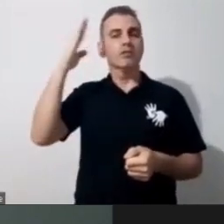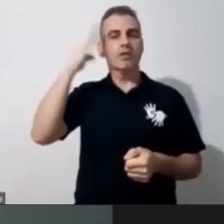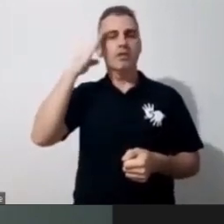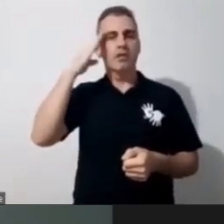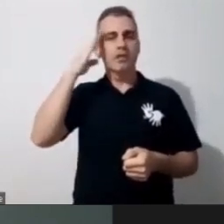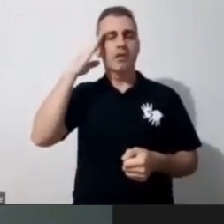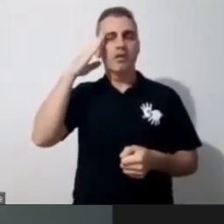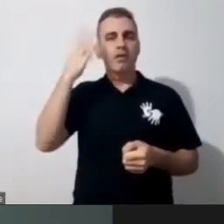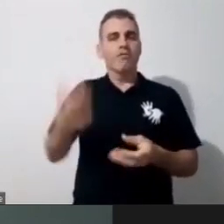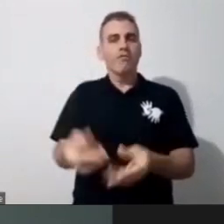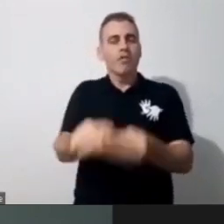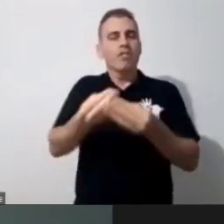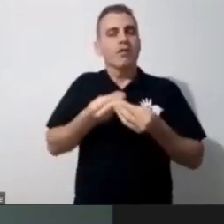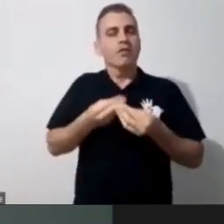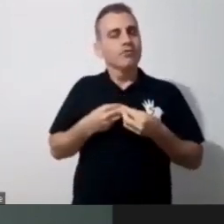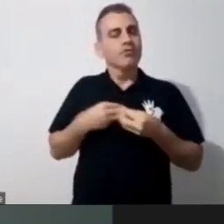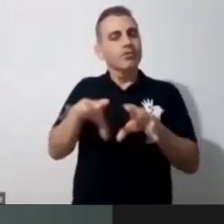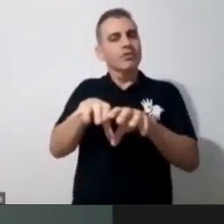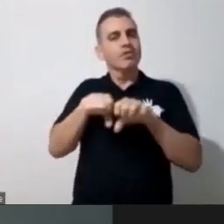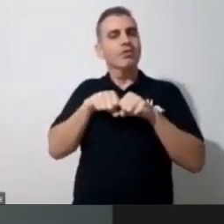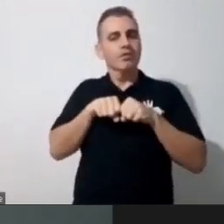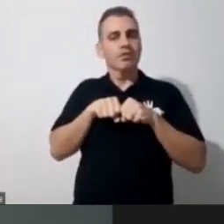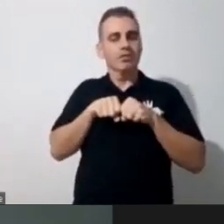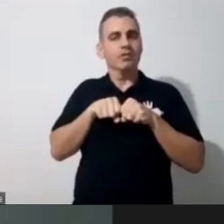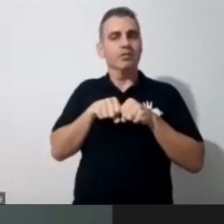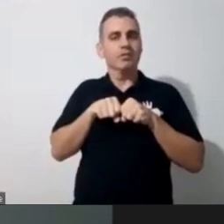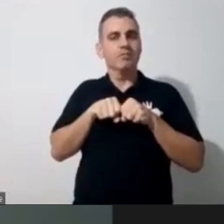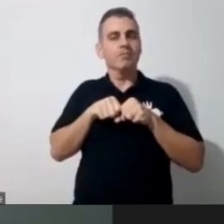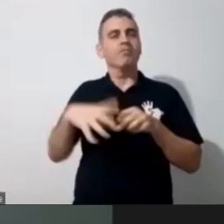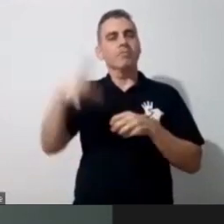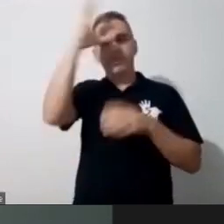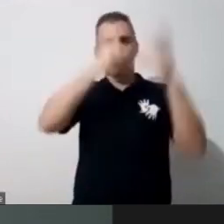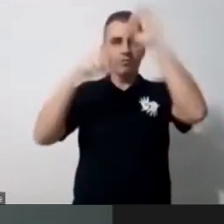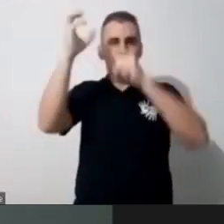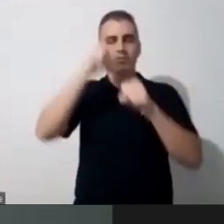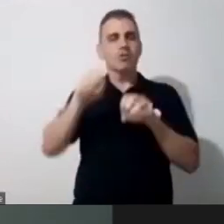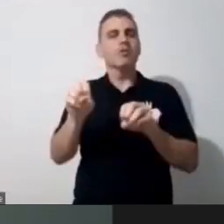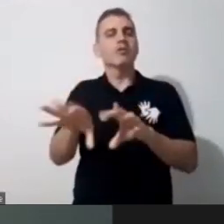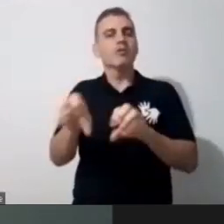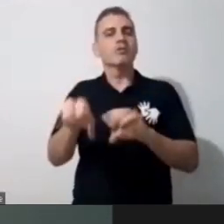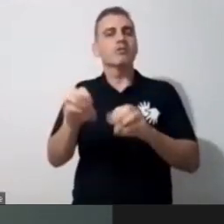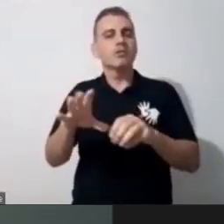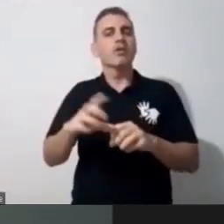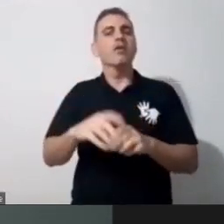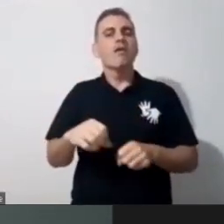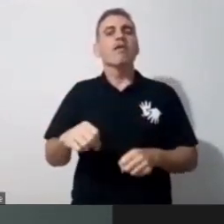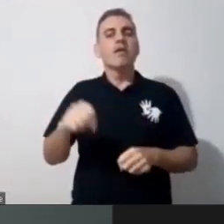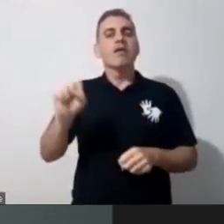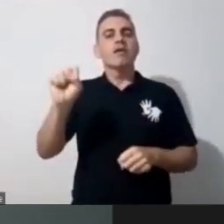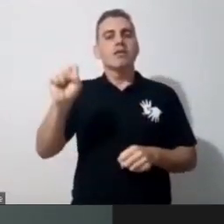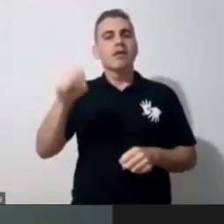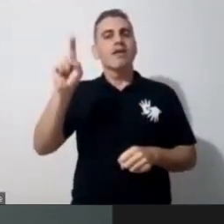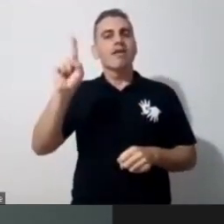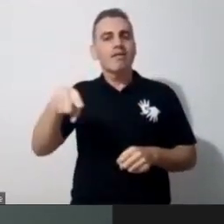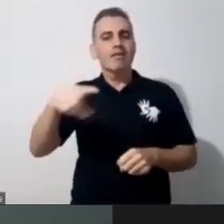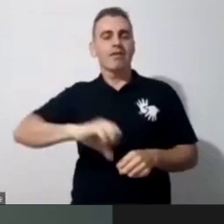comigo nessa pandemia de missão, de aprendizado pra educação, é a coragem, a coragem e o respeito,